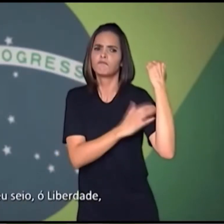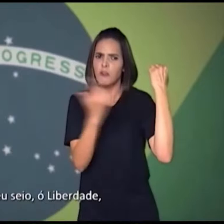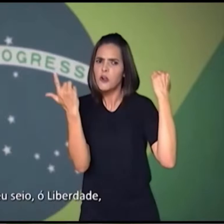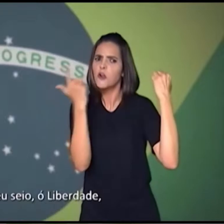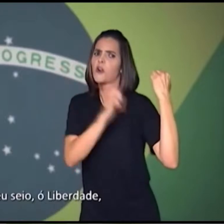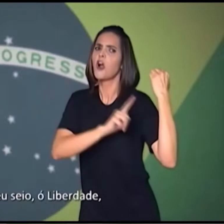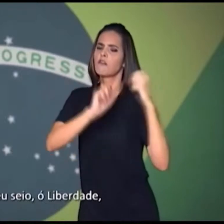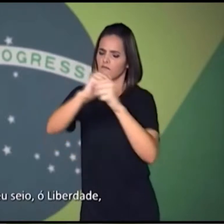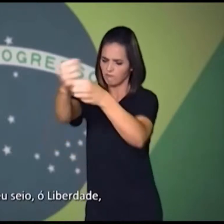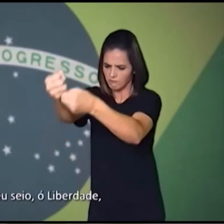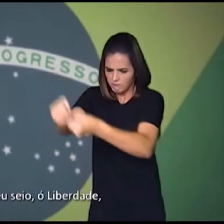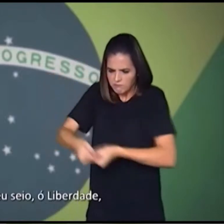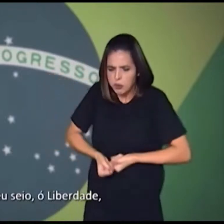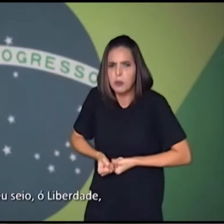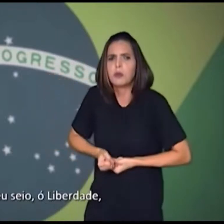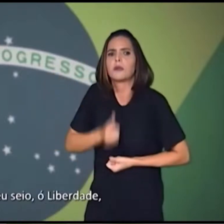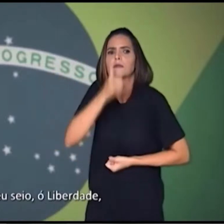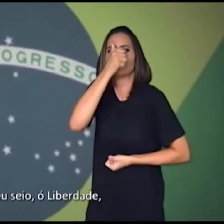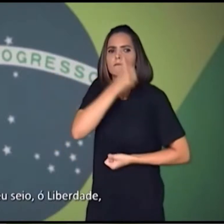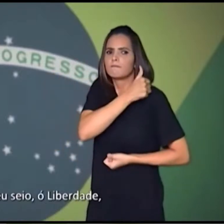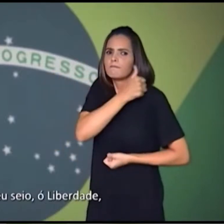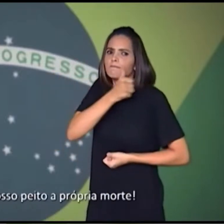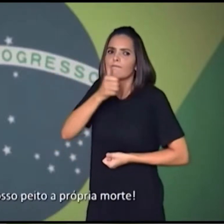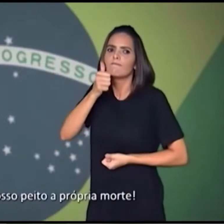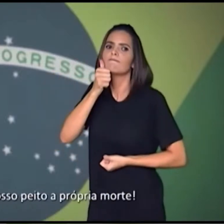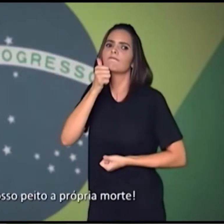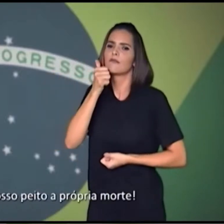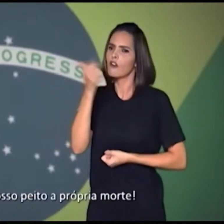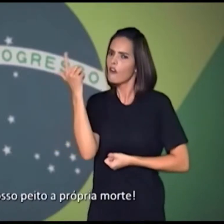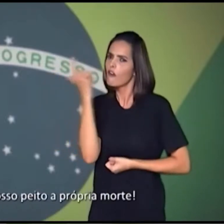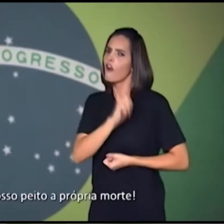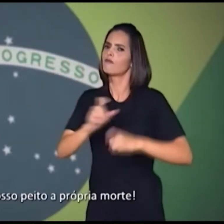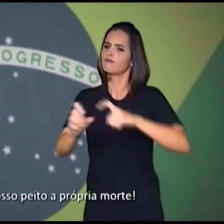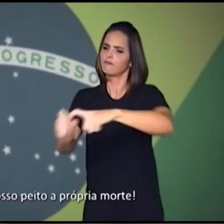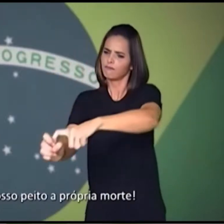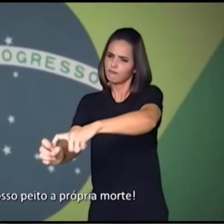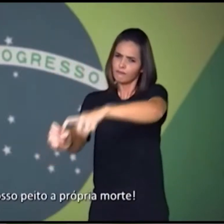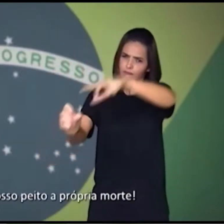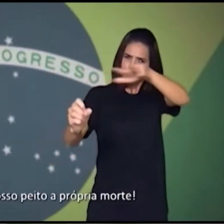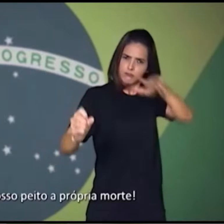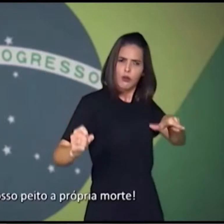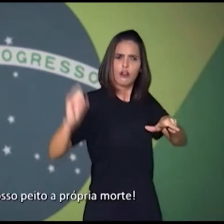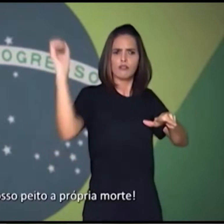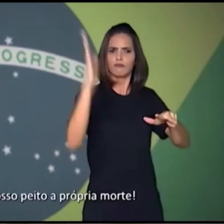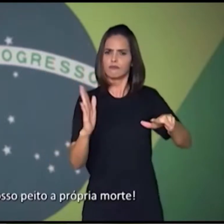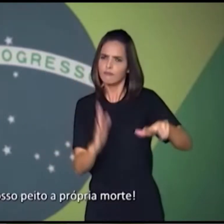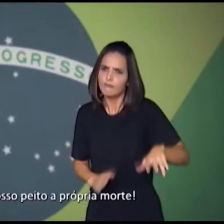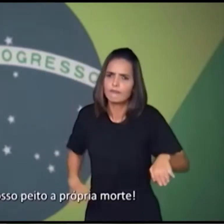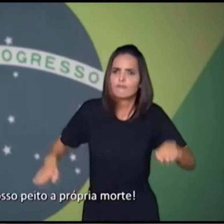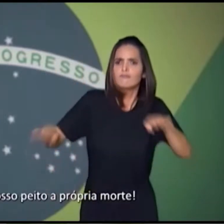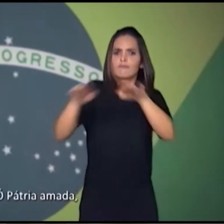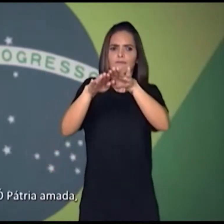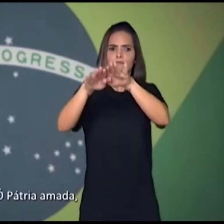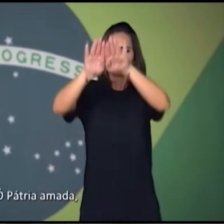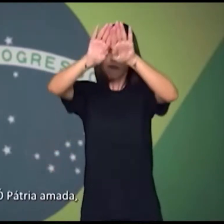ser Ó liberdade Desafio nosso feito a própria morte Ó pátria